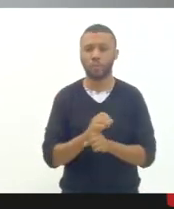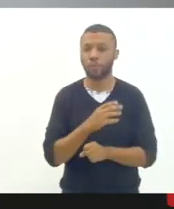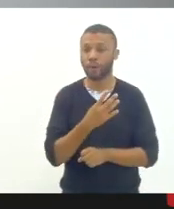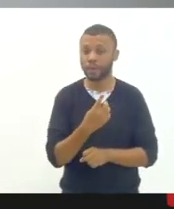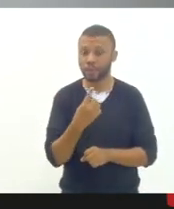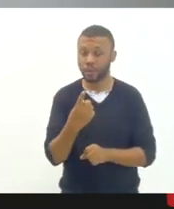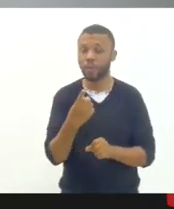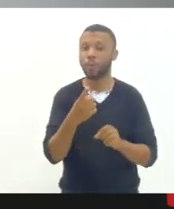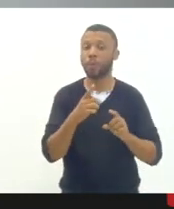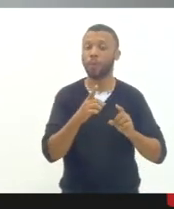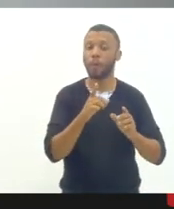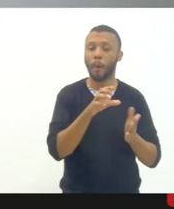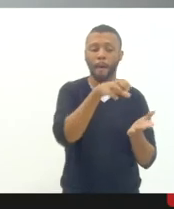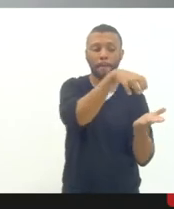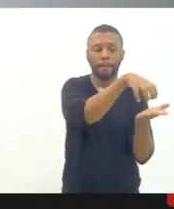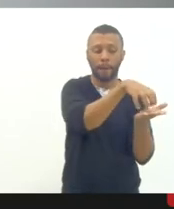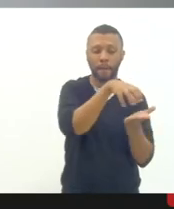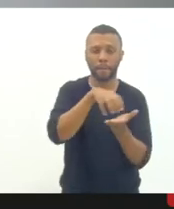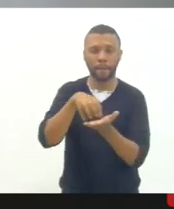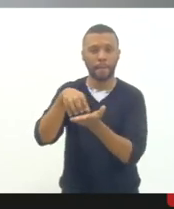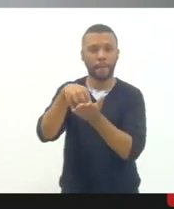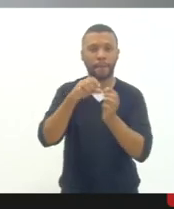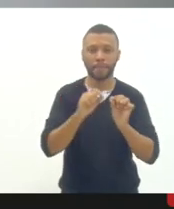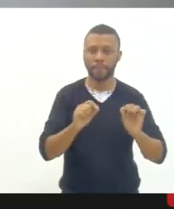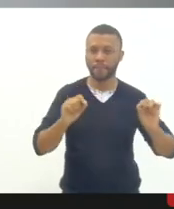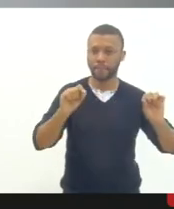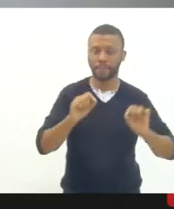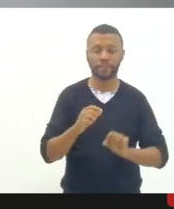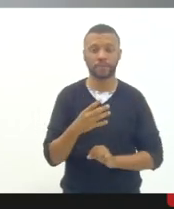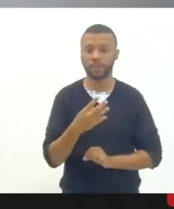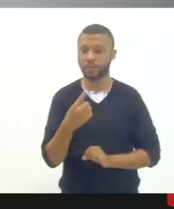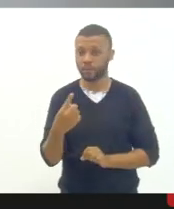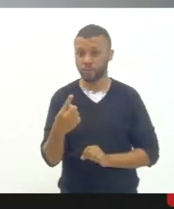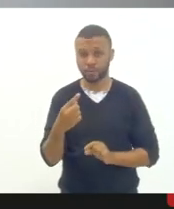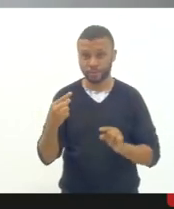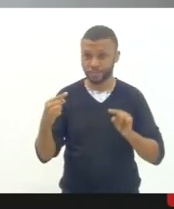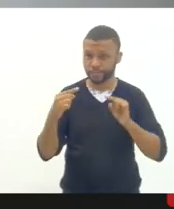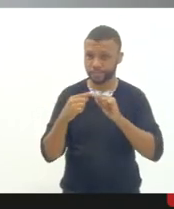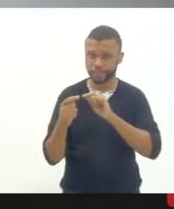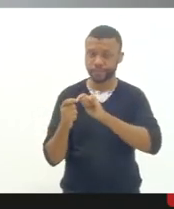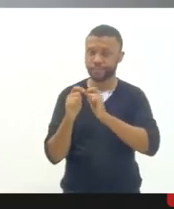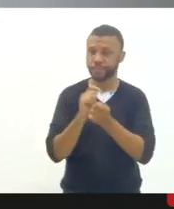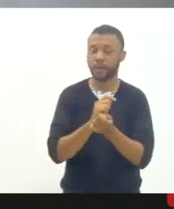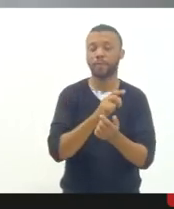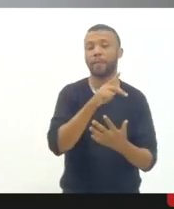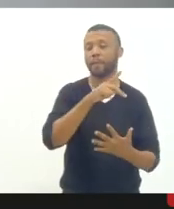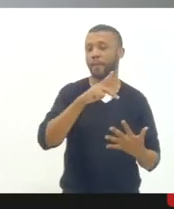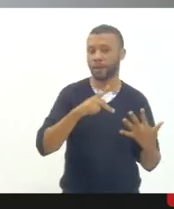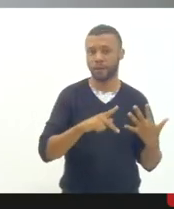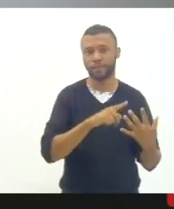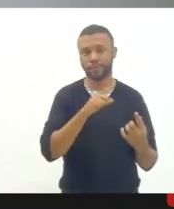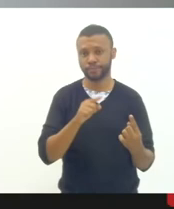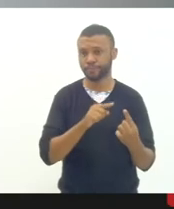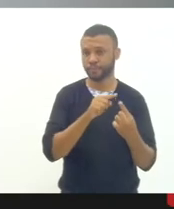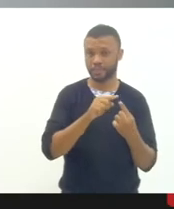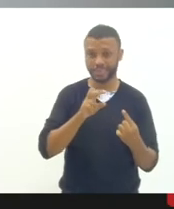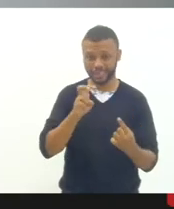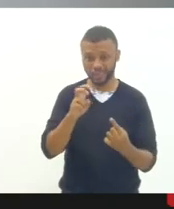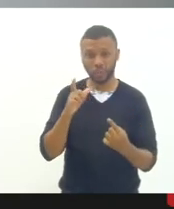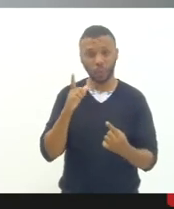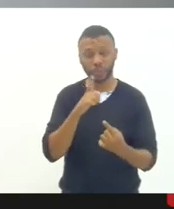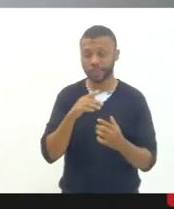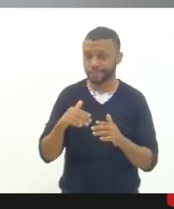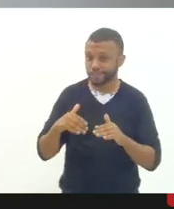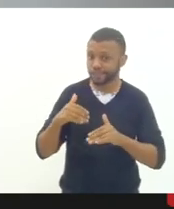20 metas desses 41 em andamento que servem para o parâmetro das metas só 5 avançam em ritmo